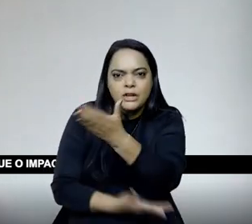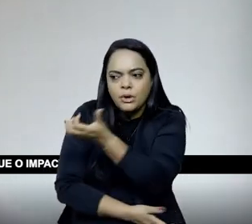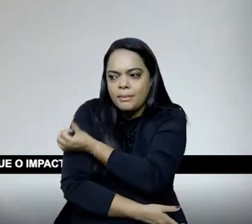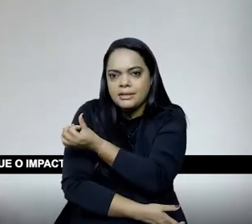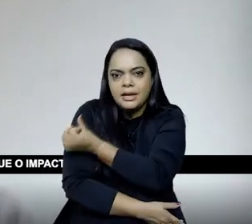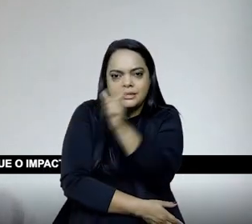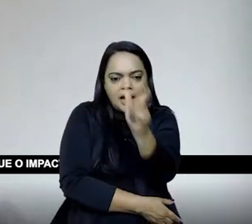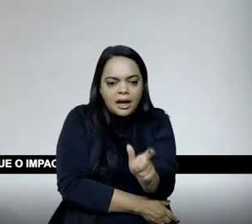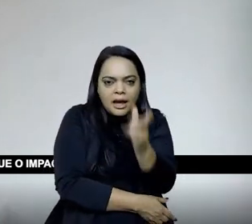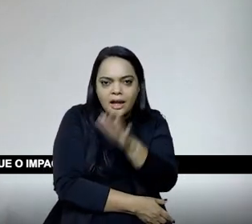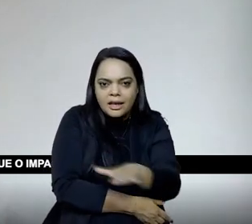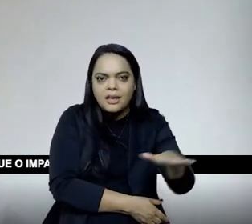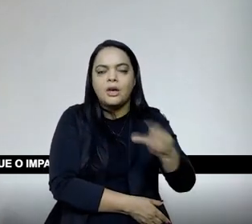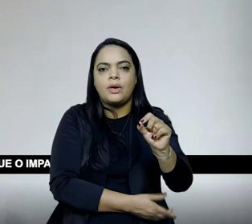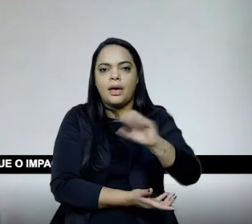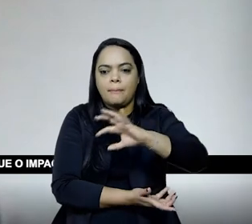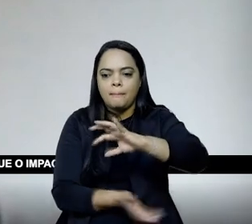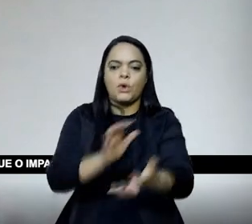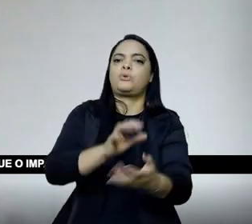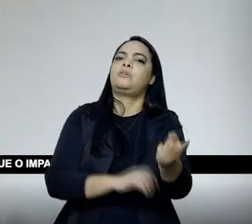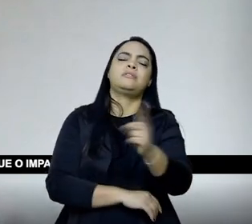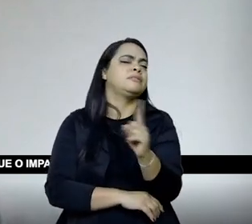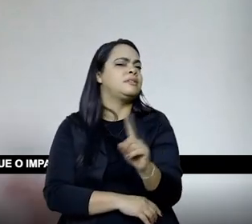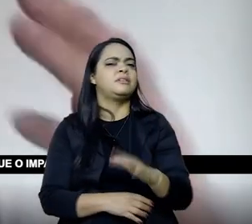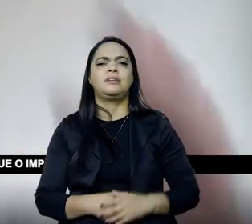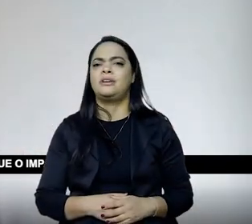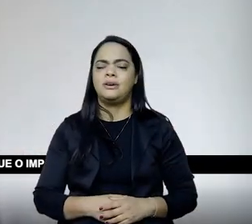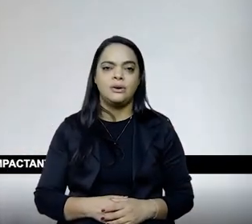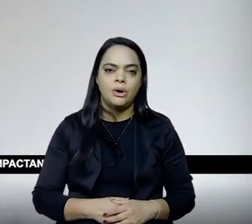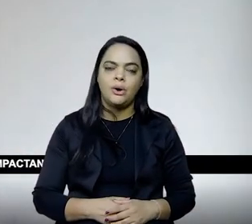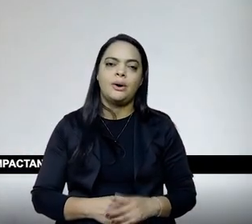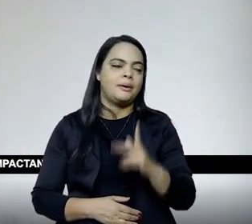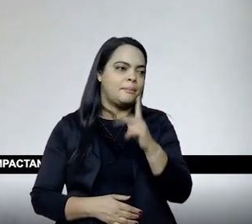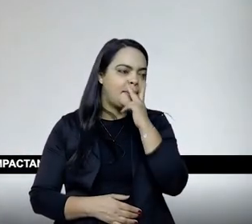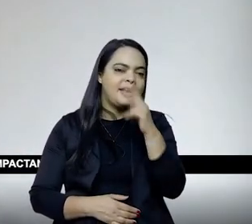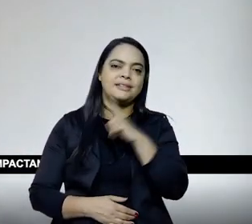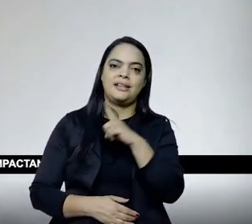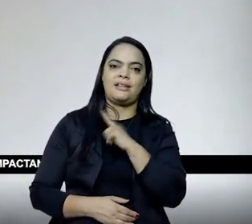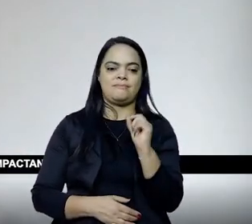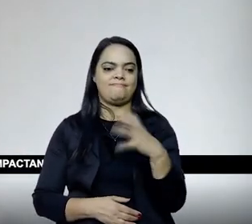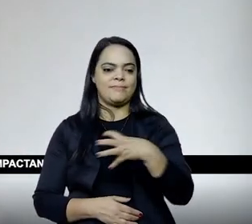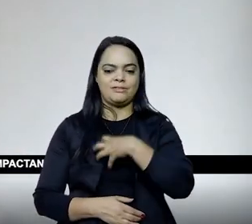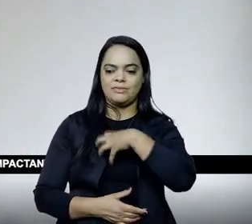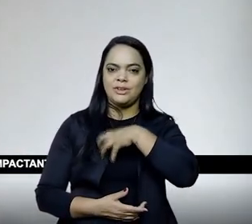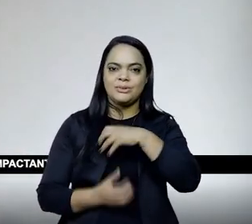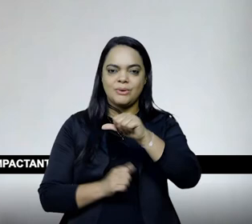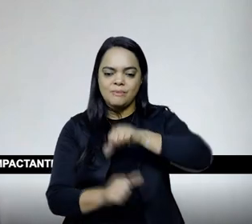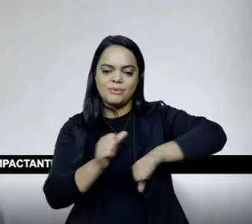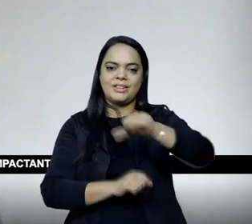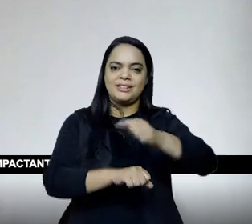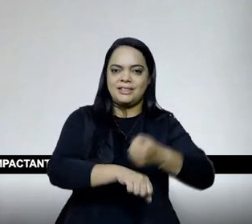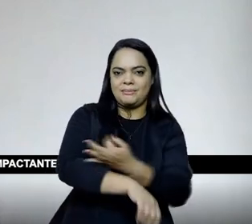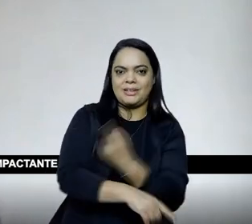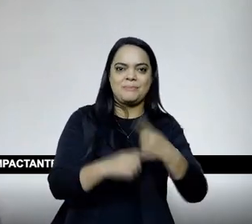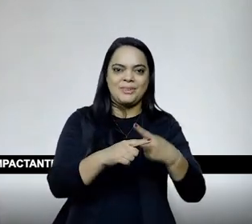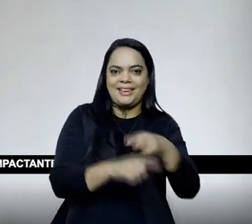no quinto ano e outro na sexta, que o impacto emocional é muito grande, dessa passagem de